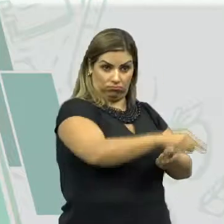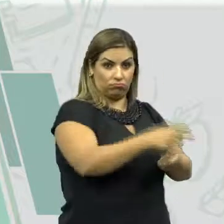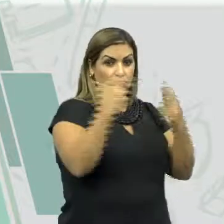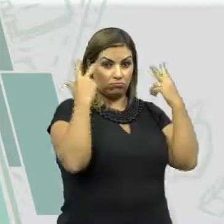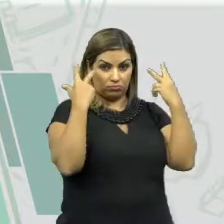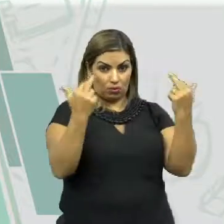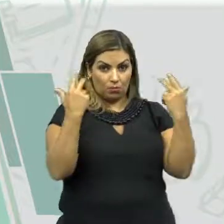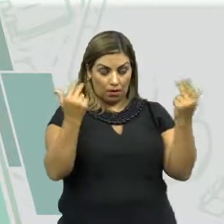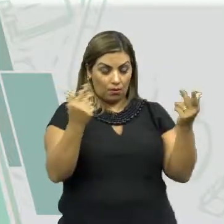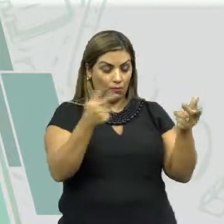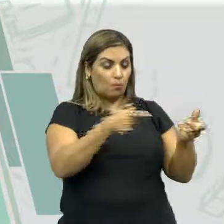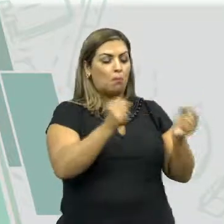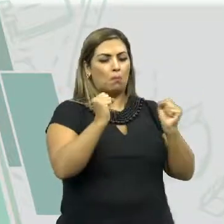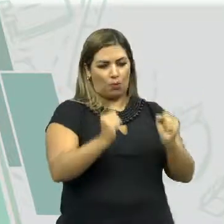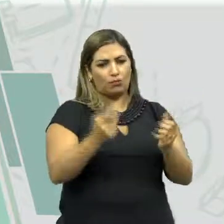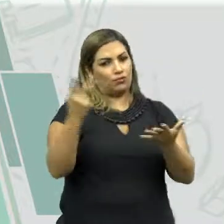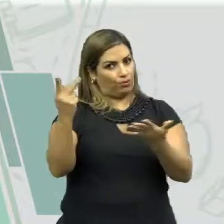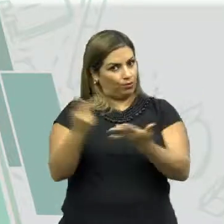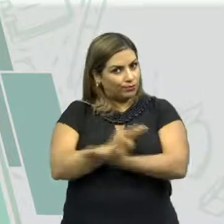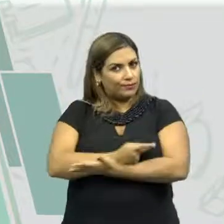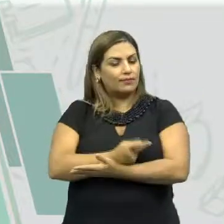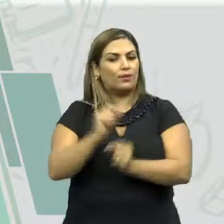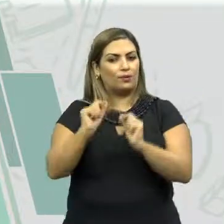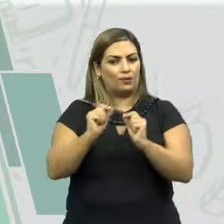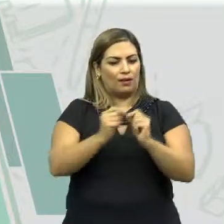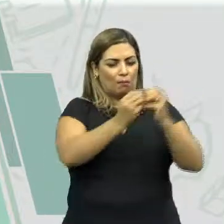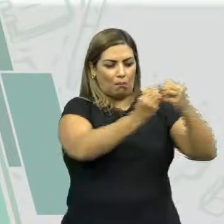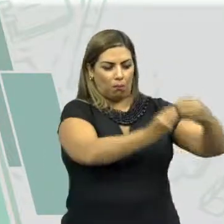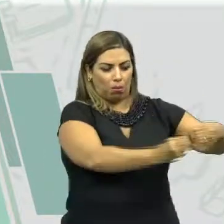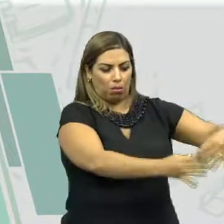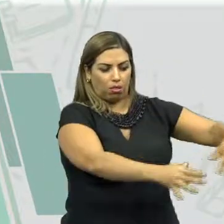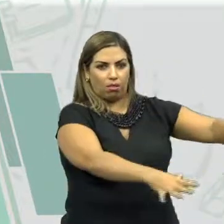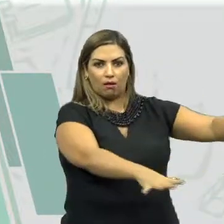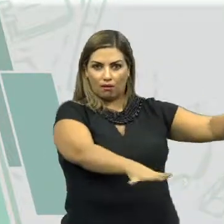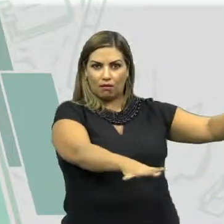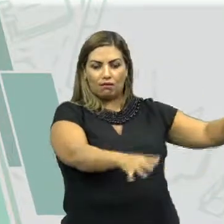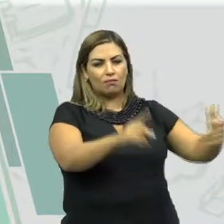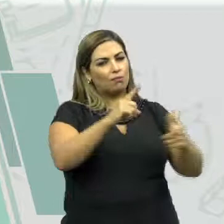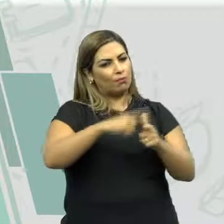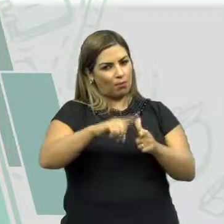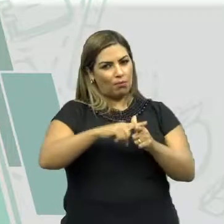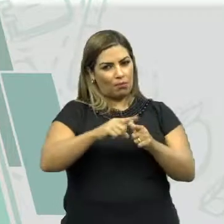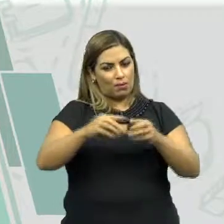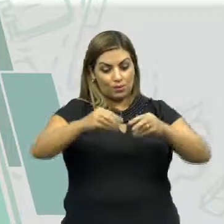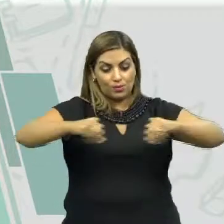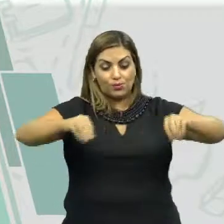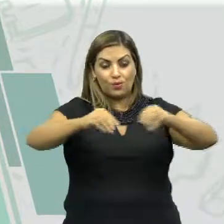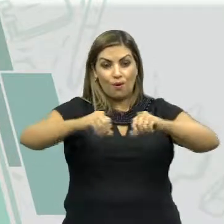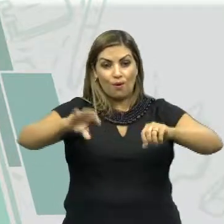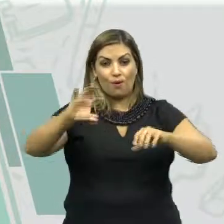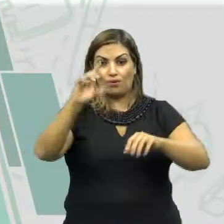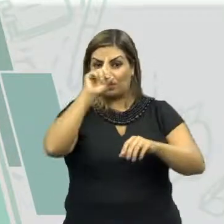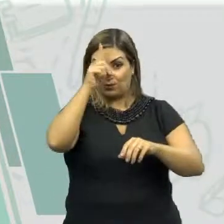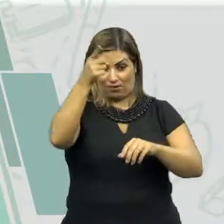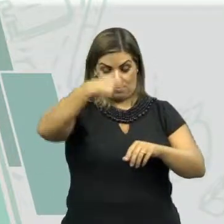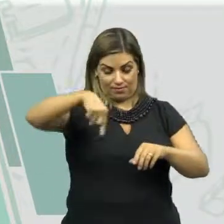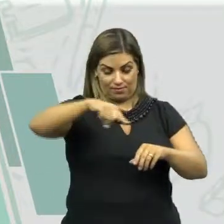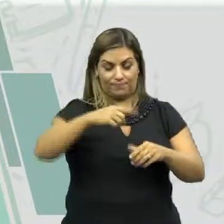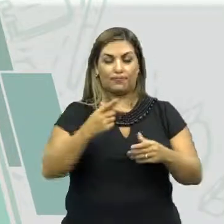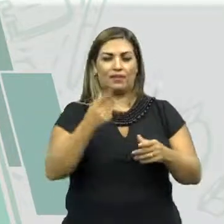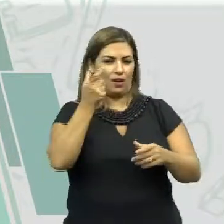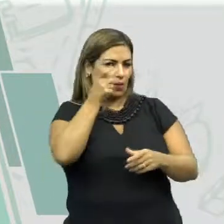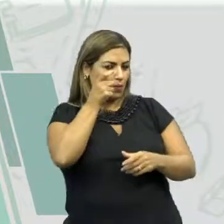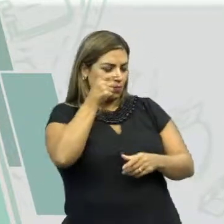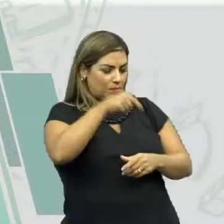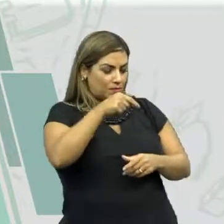lixeiras convencionais podem criar condições de degradação que geram produtos prejudiciais ao meio ambiente.